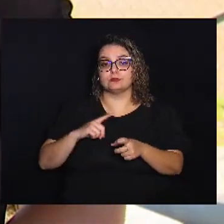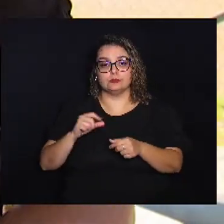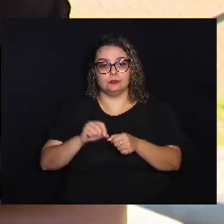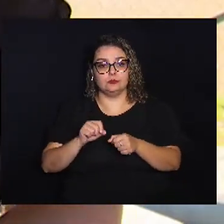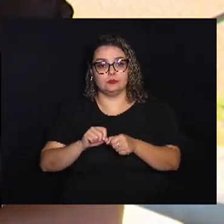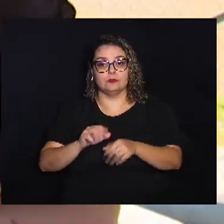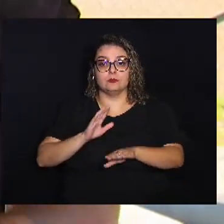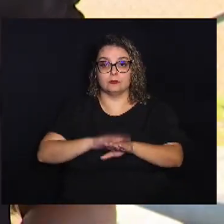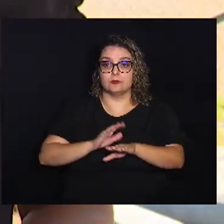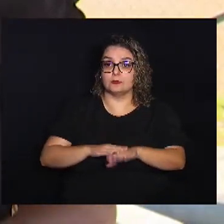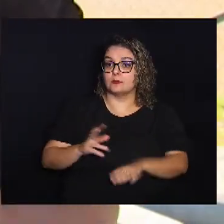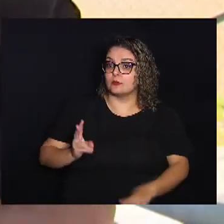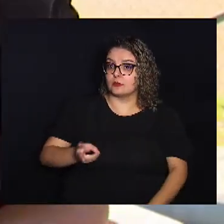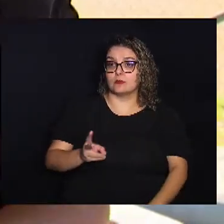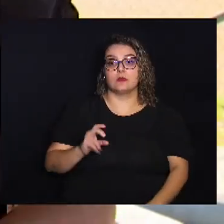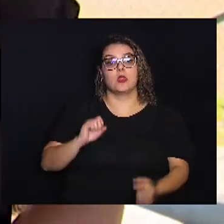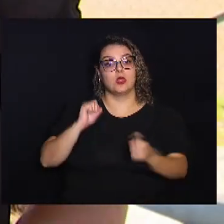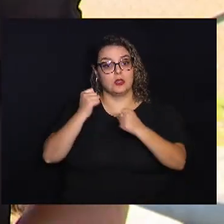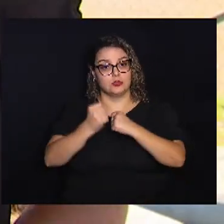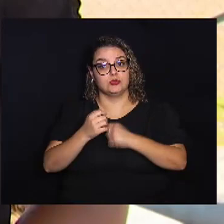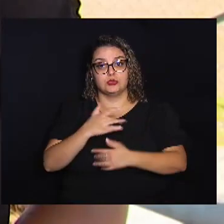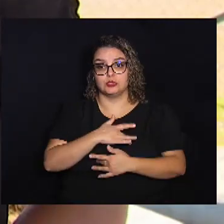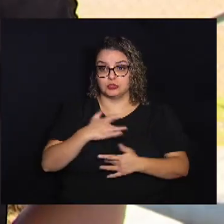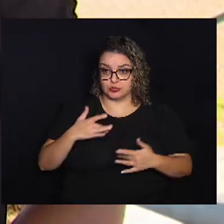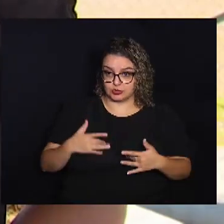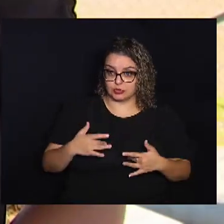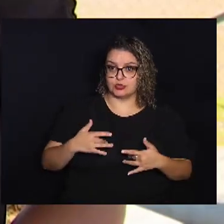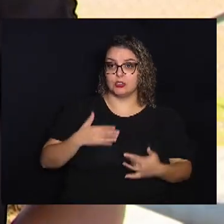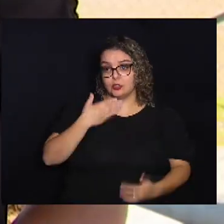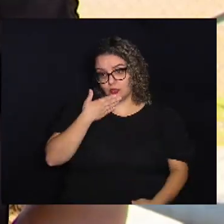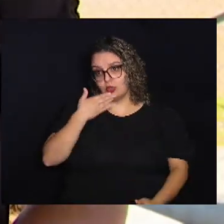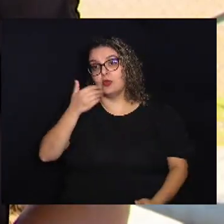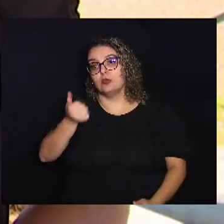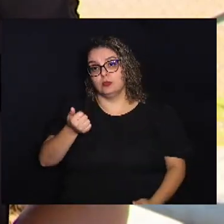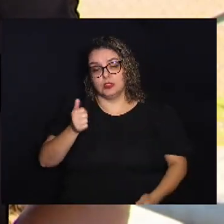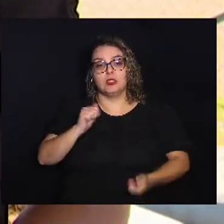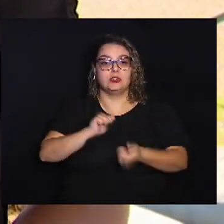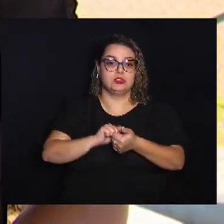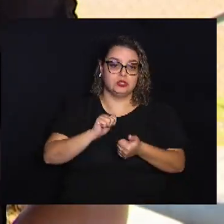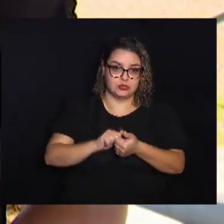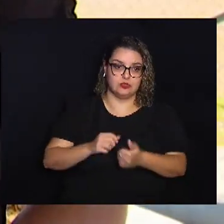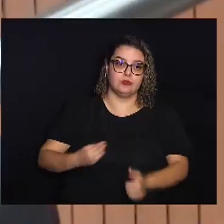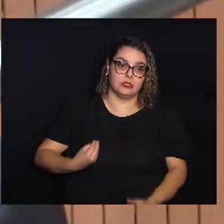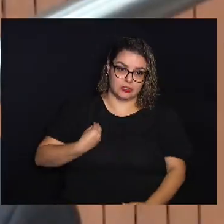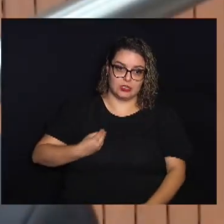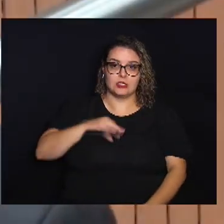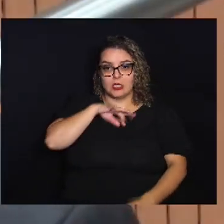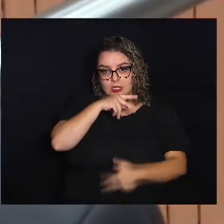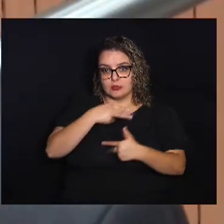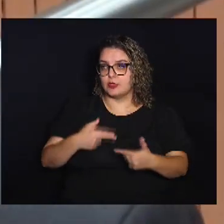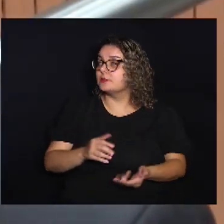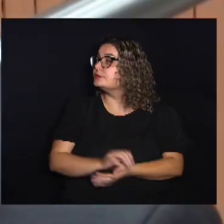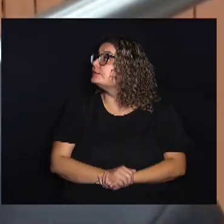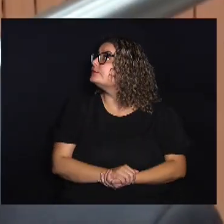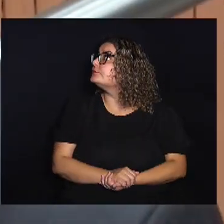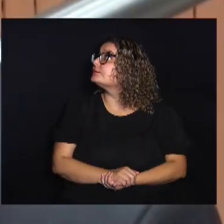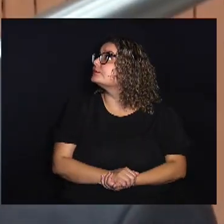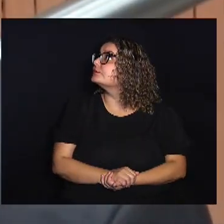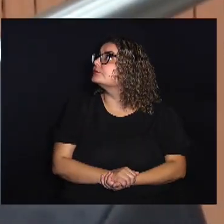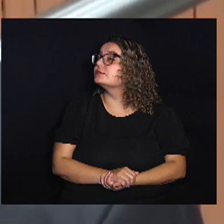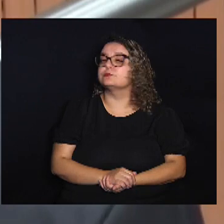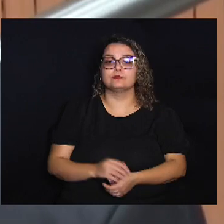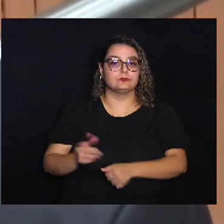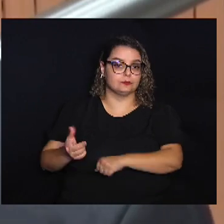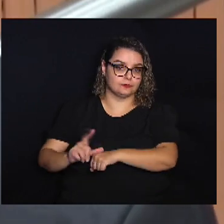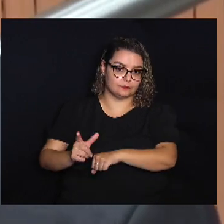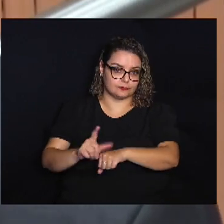Continuadas Em prol da defesa Saúde E melhoria Da qualidade De vida Animal Então Essas lojas